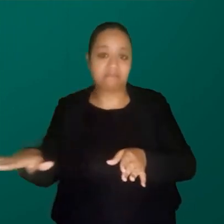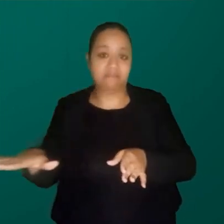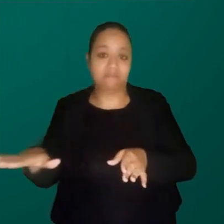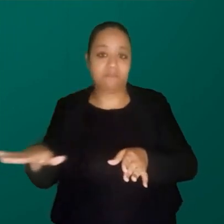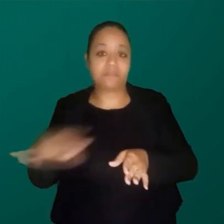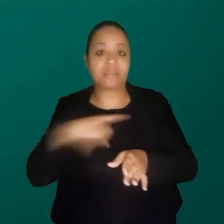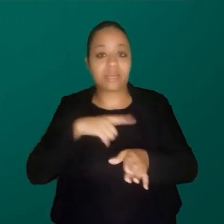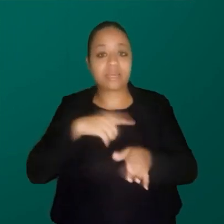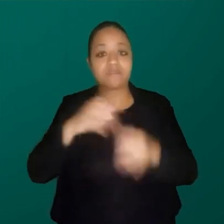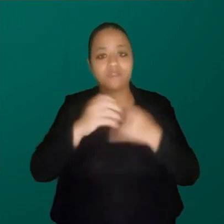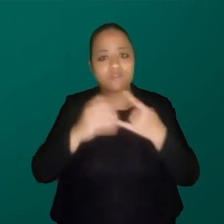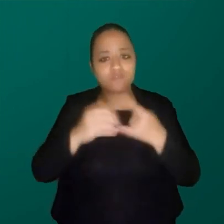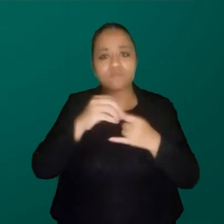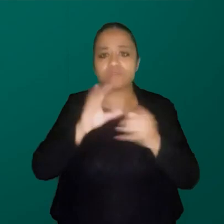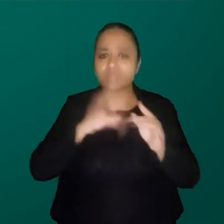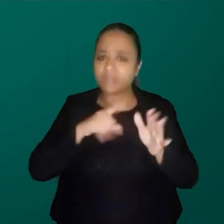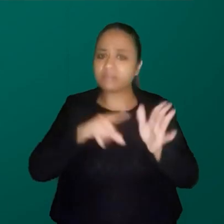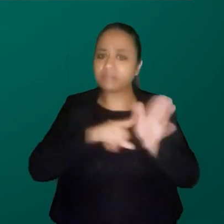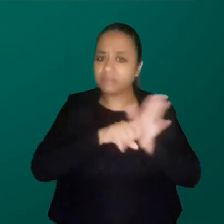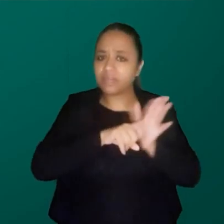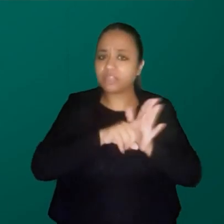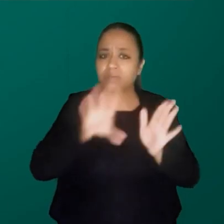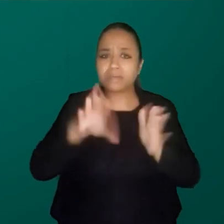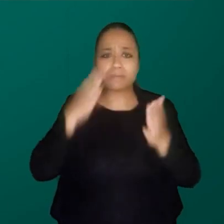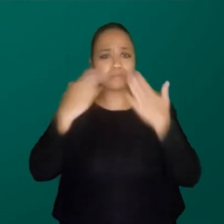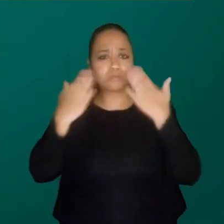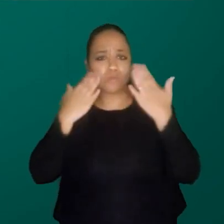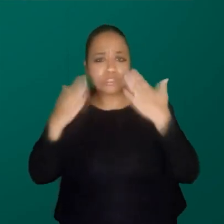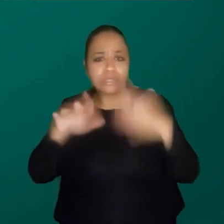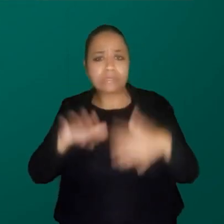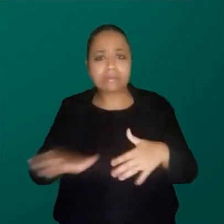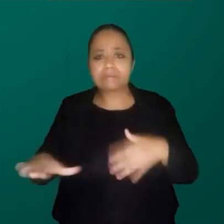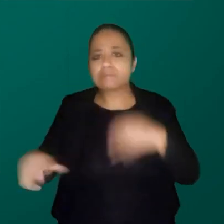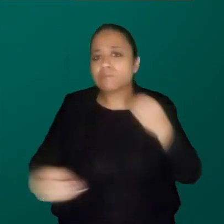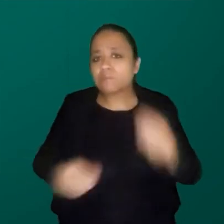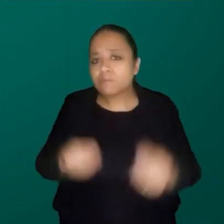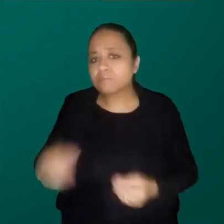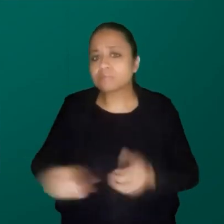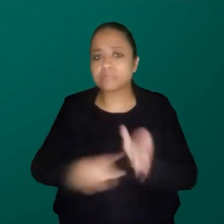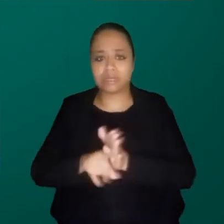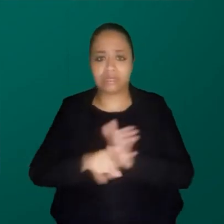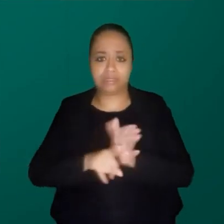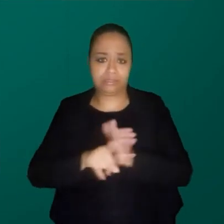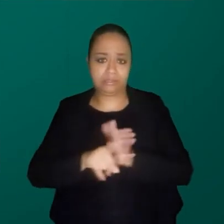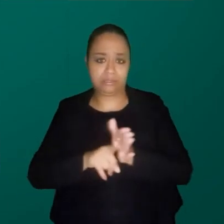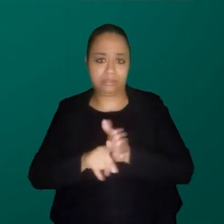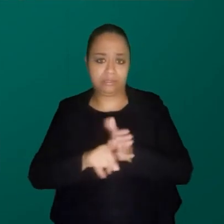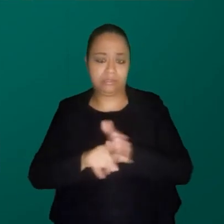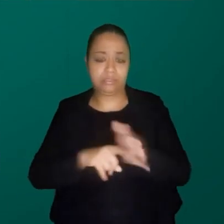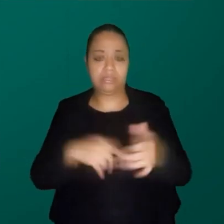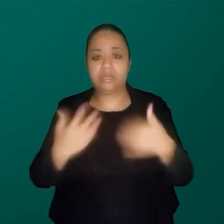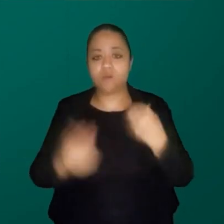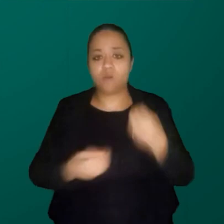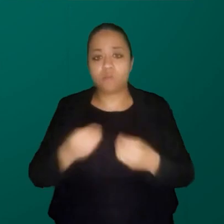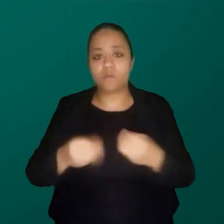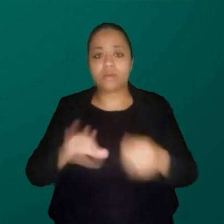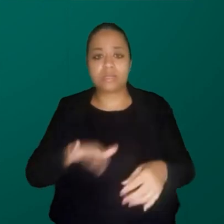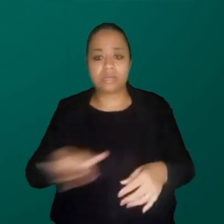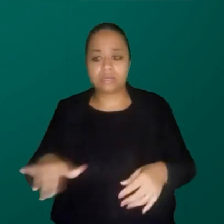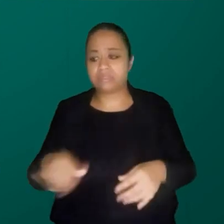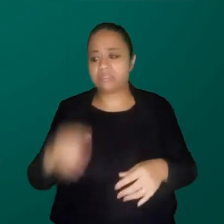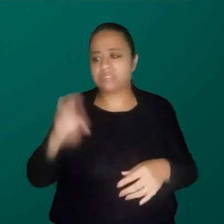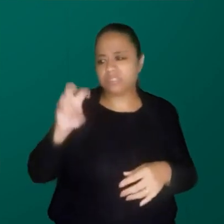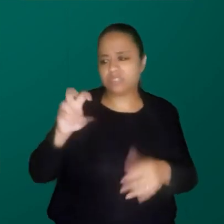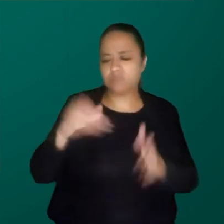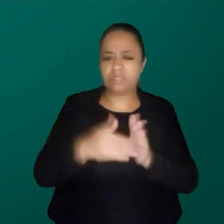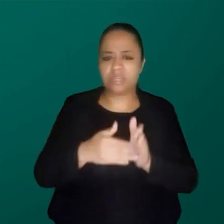com gente, mas com criança, psicologia deve ser um negócio muito doido. 100 crianças, de faixa de idade de 5 a